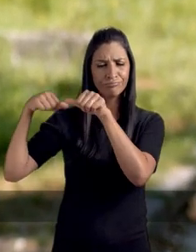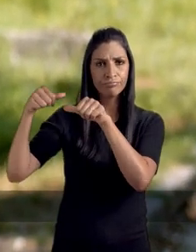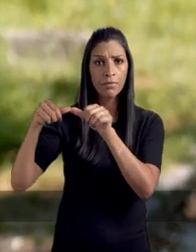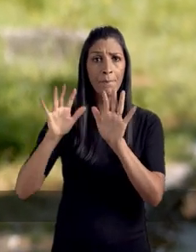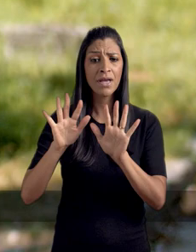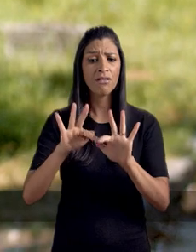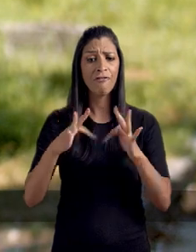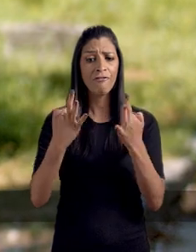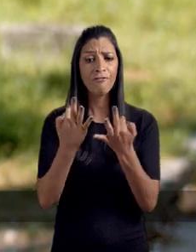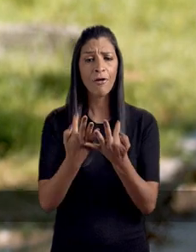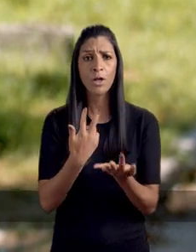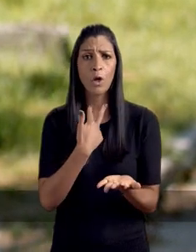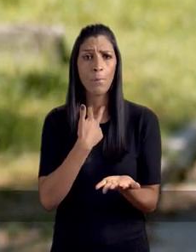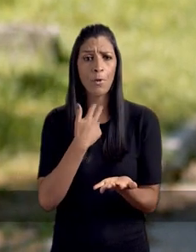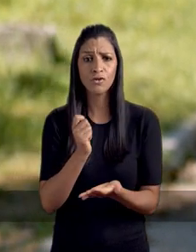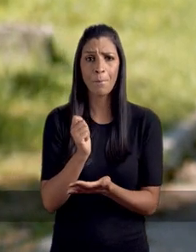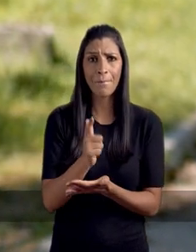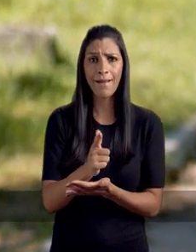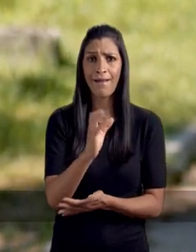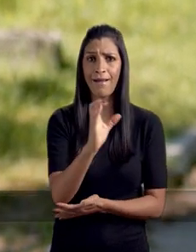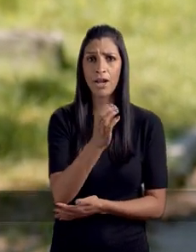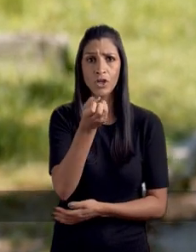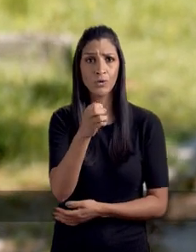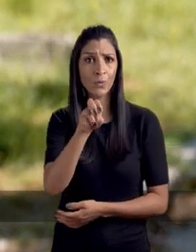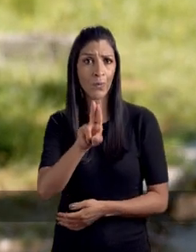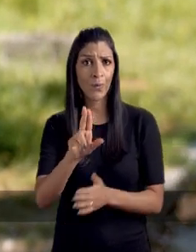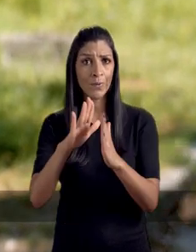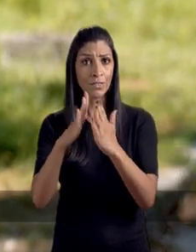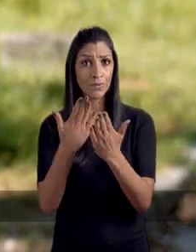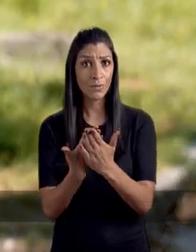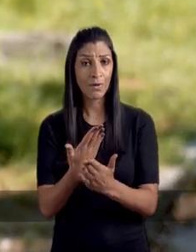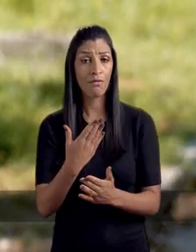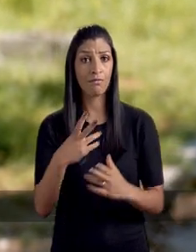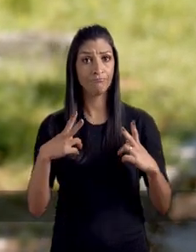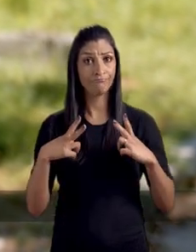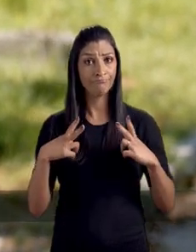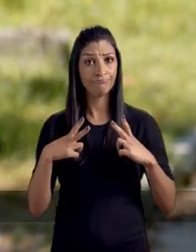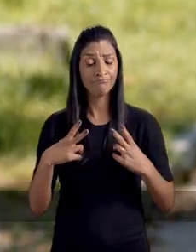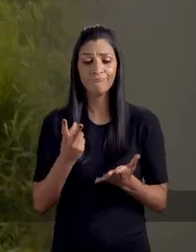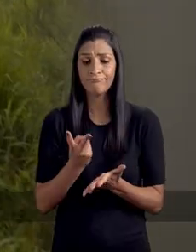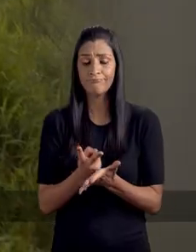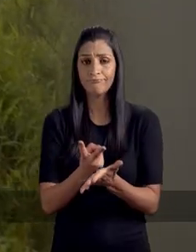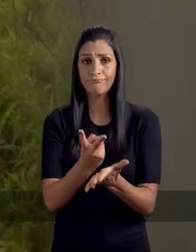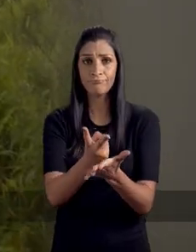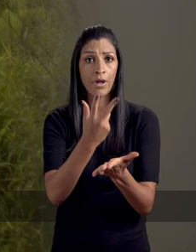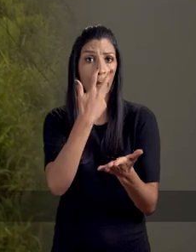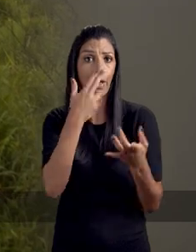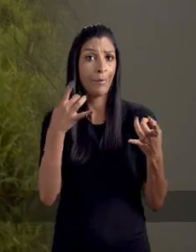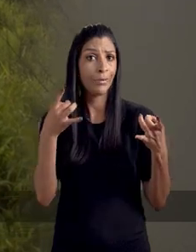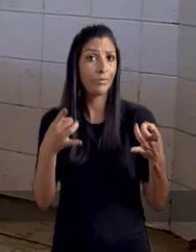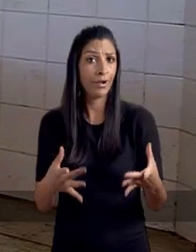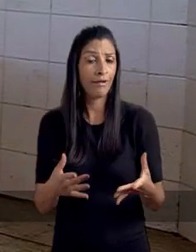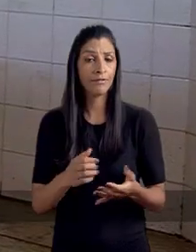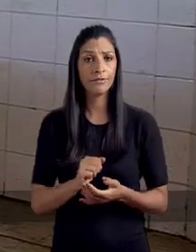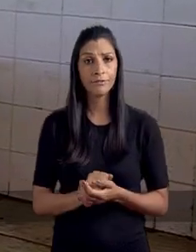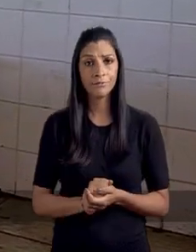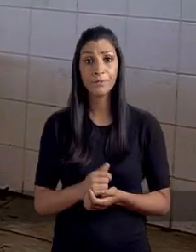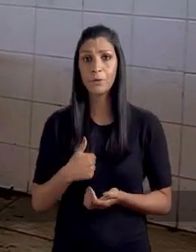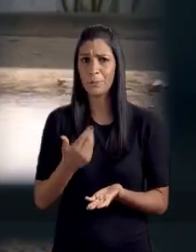prefeitura, as famílias que não podem pagar uma creche ou uma escola particular, continuam abandonadas.